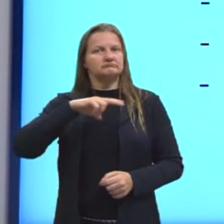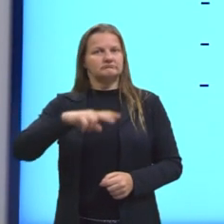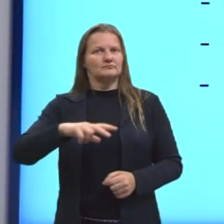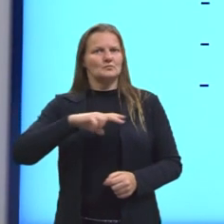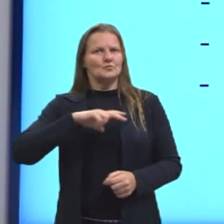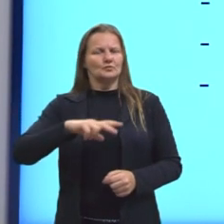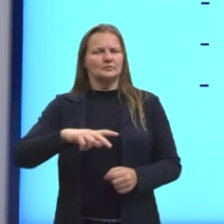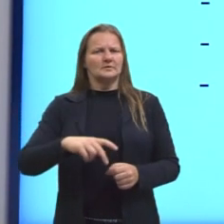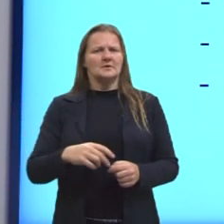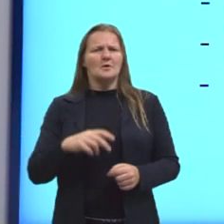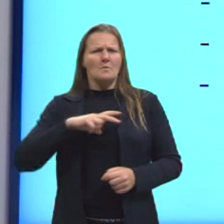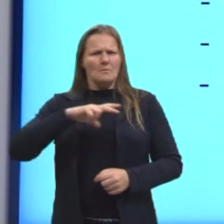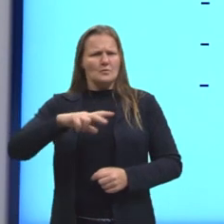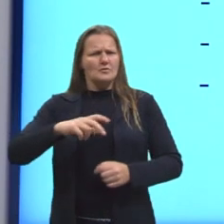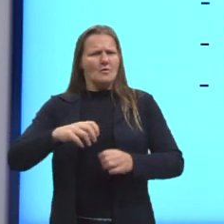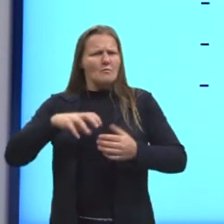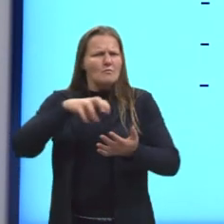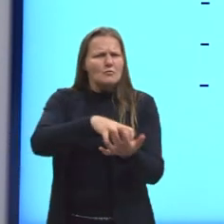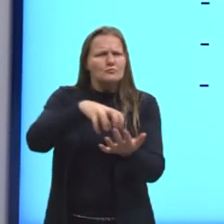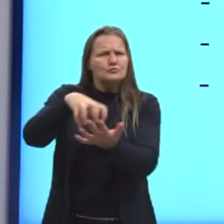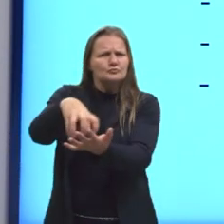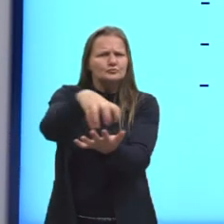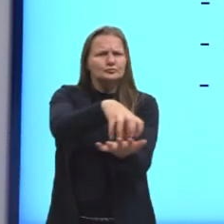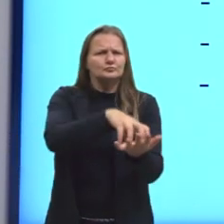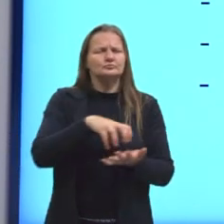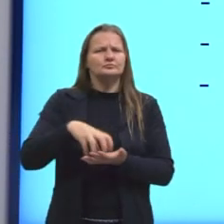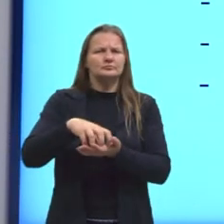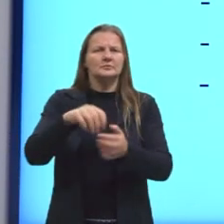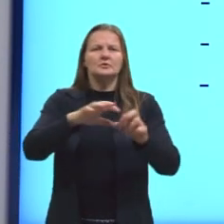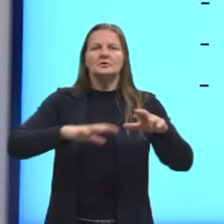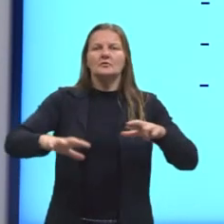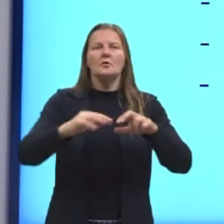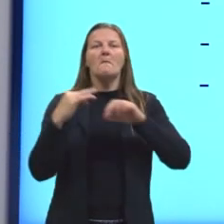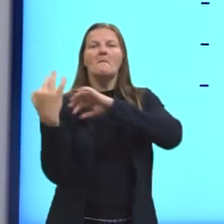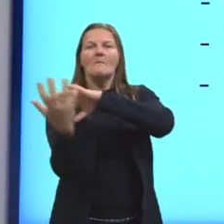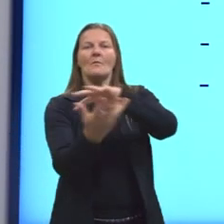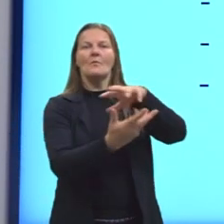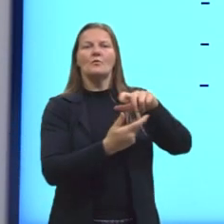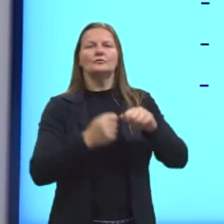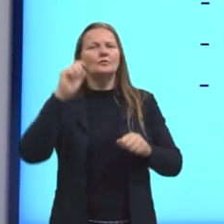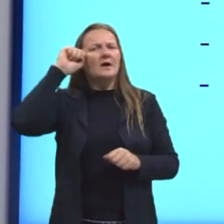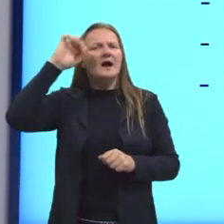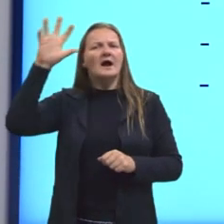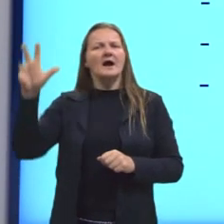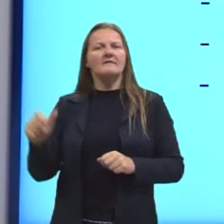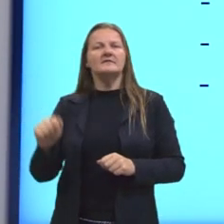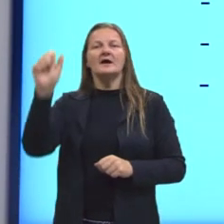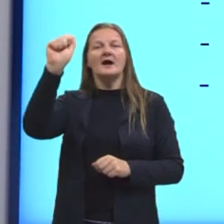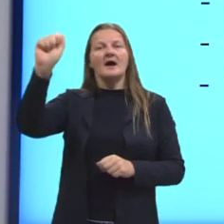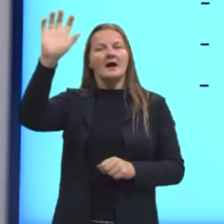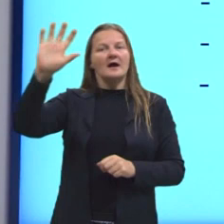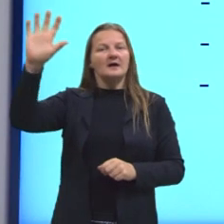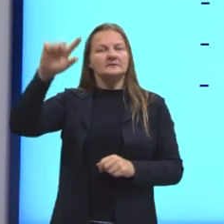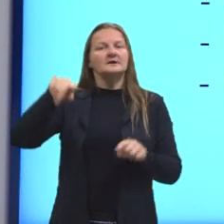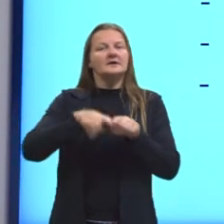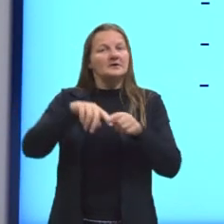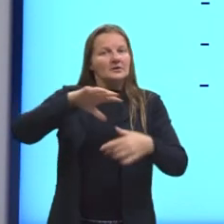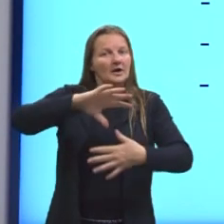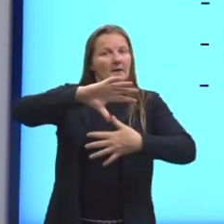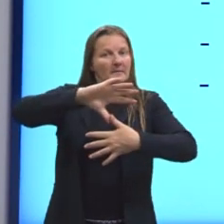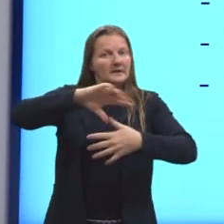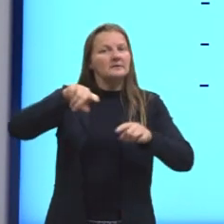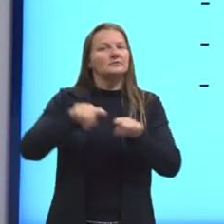conquistou, colonizou vários territórios ao redor do mundo inteiro, na África, na Ásia e aqui na América,